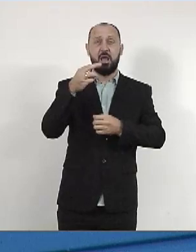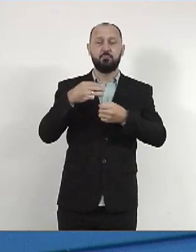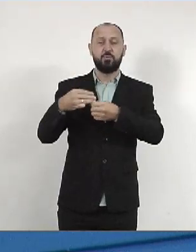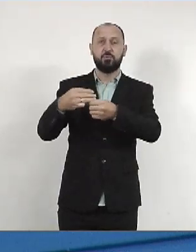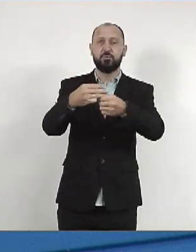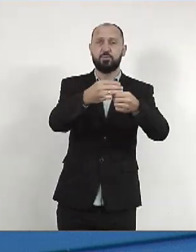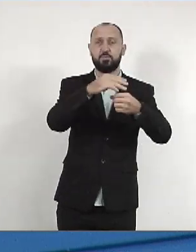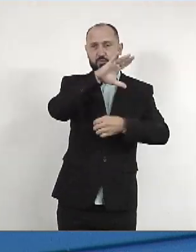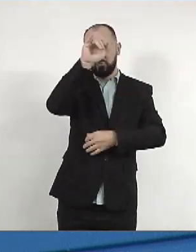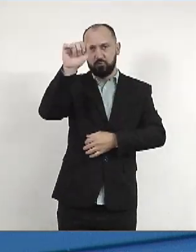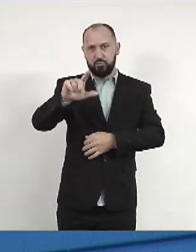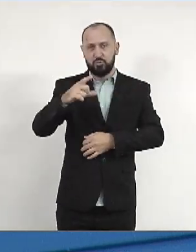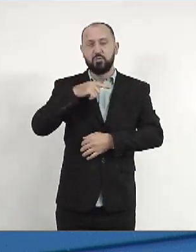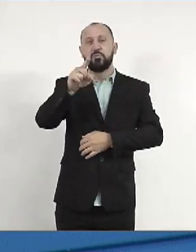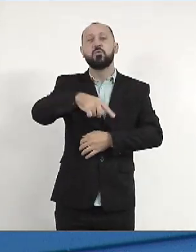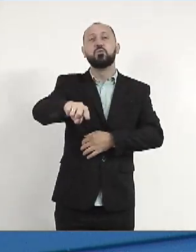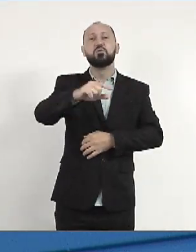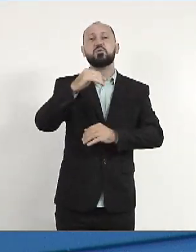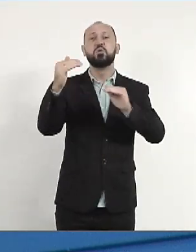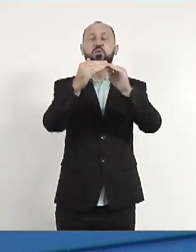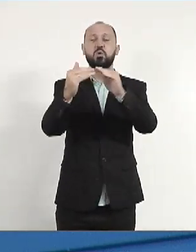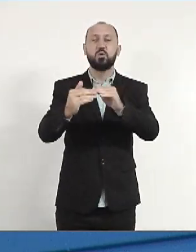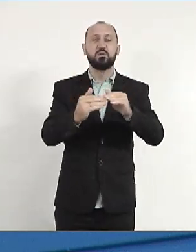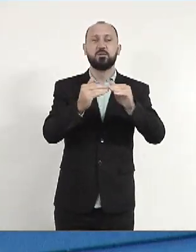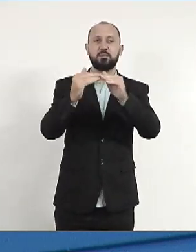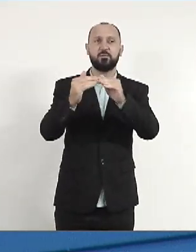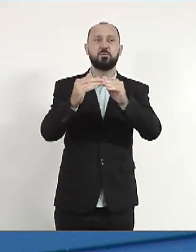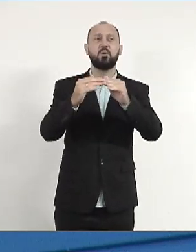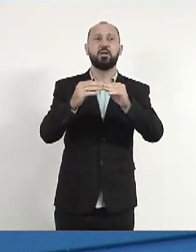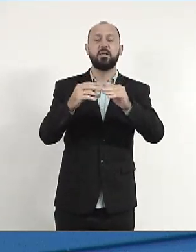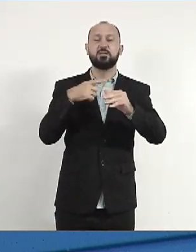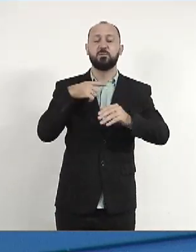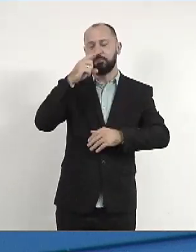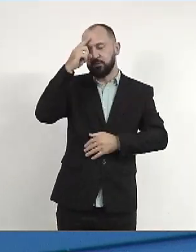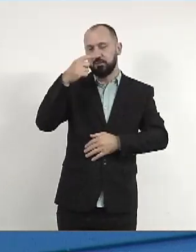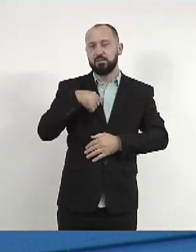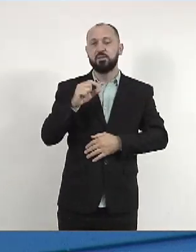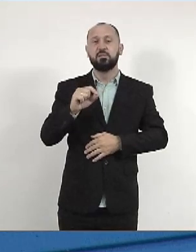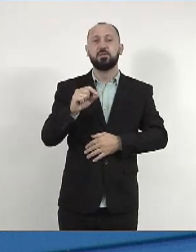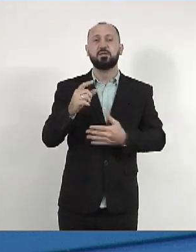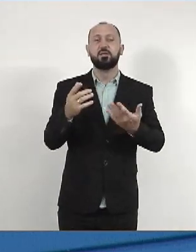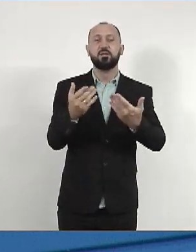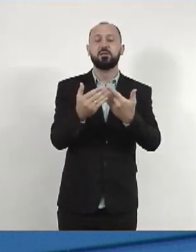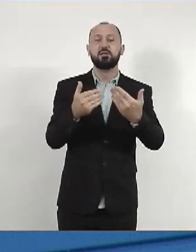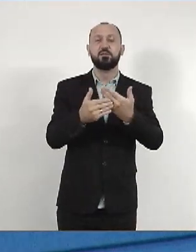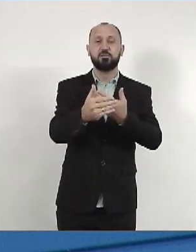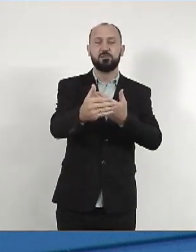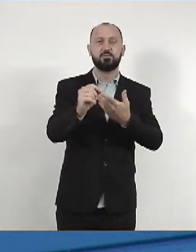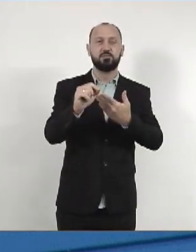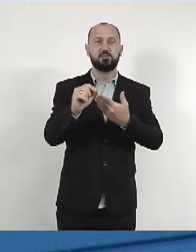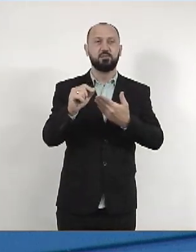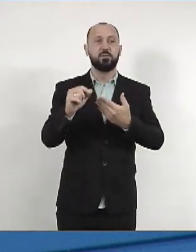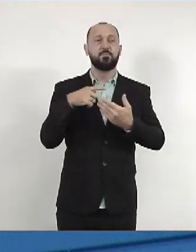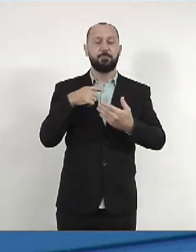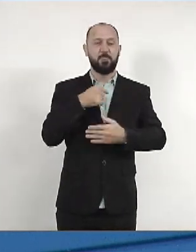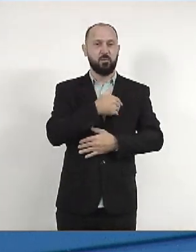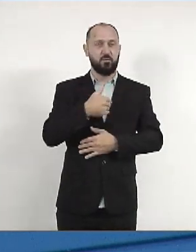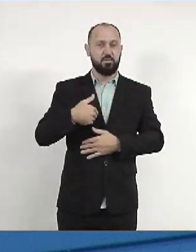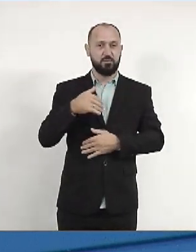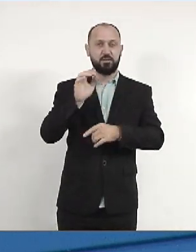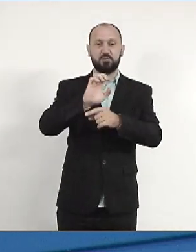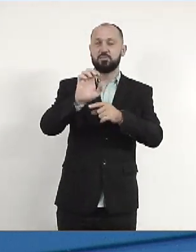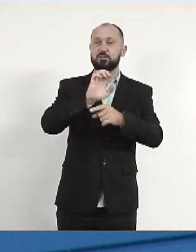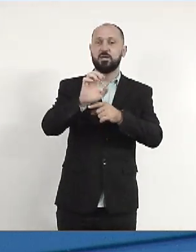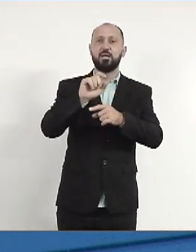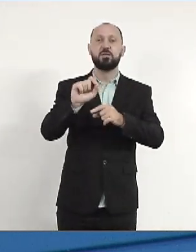do Sul. Após ouvido do outro plenário, encaminhamos ao excelentíssimo governador do Estado,